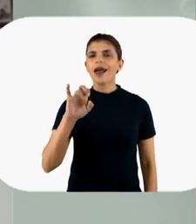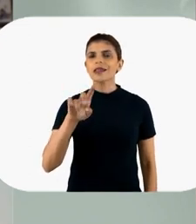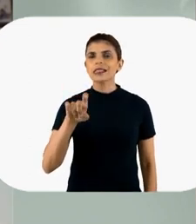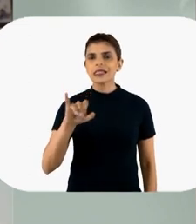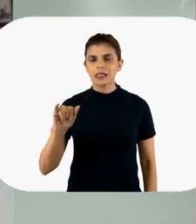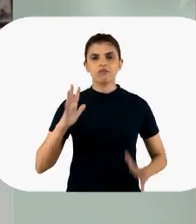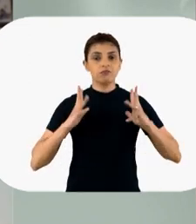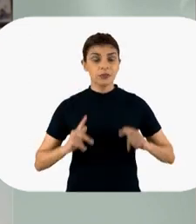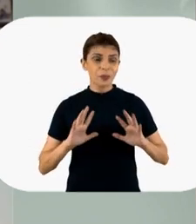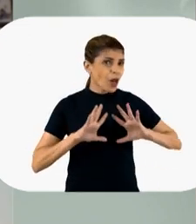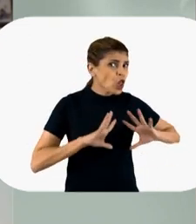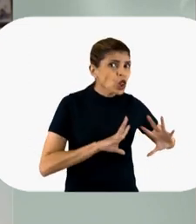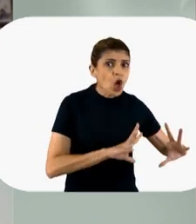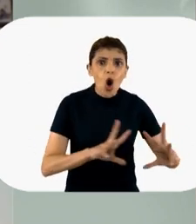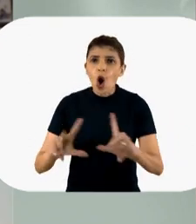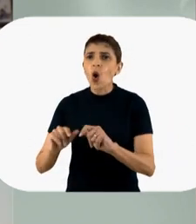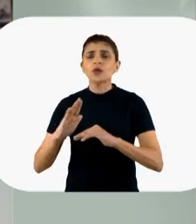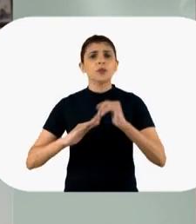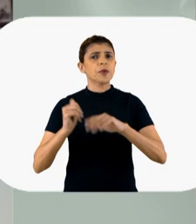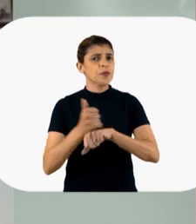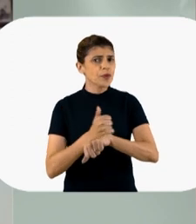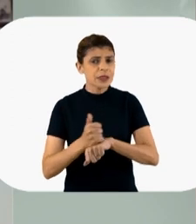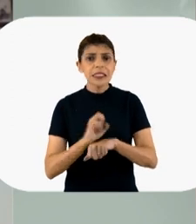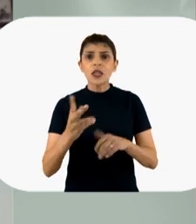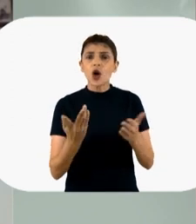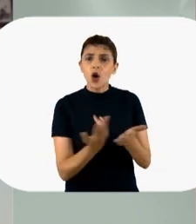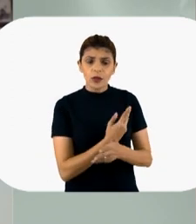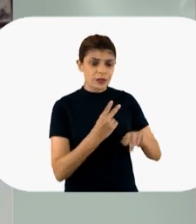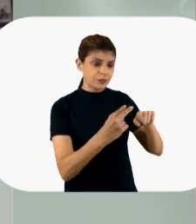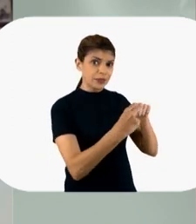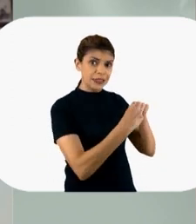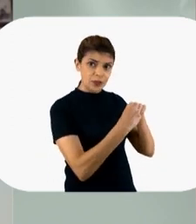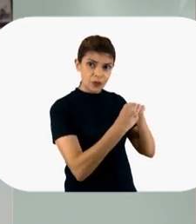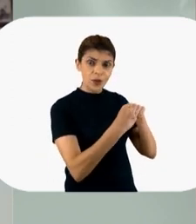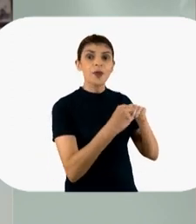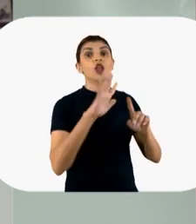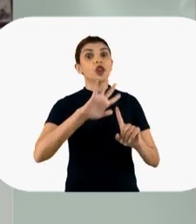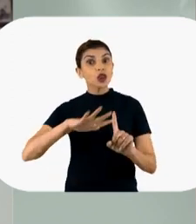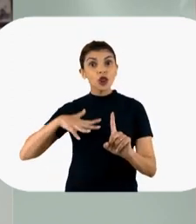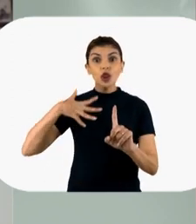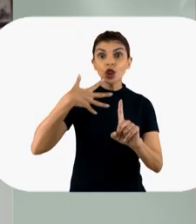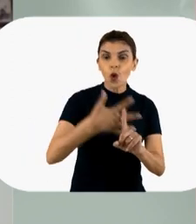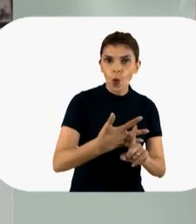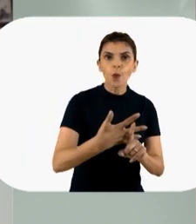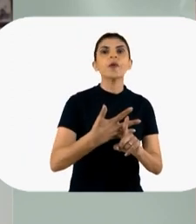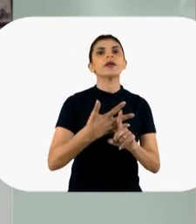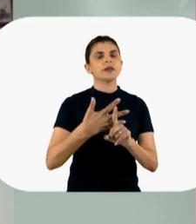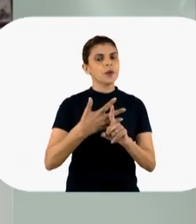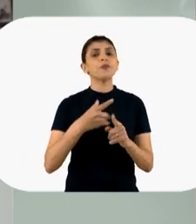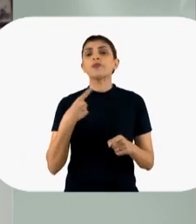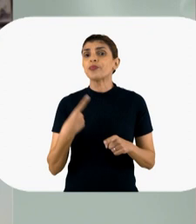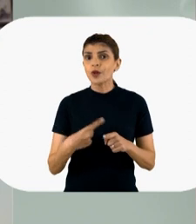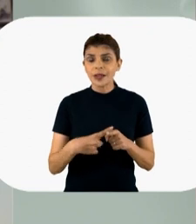mundo. Para todo mundo, profilaxia clássica, e aí se ele começa a dessaturar, a gente chama profilaxia dobrada, na verdade é dose